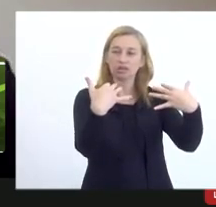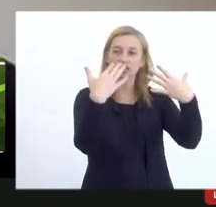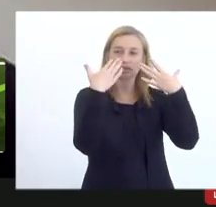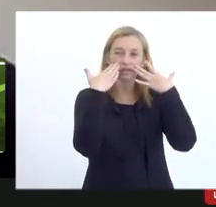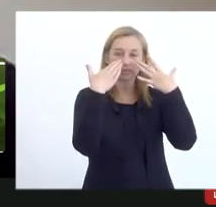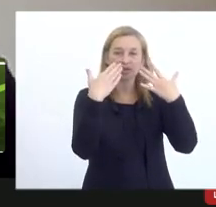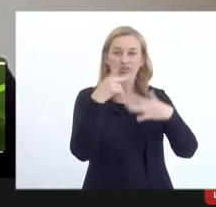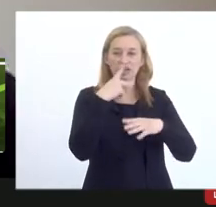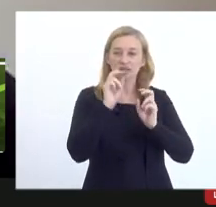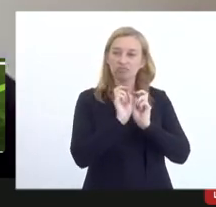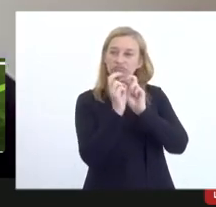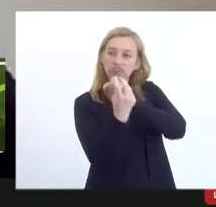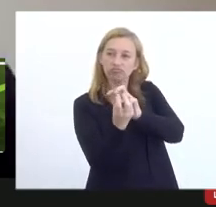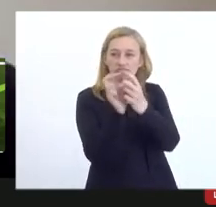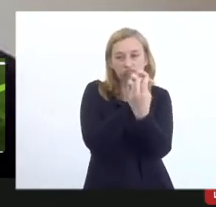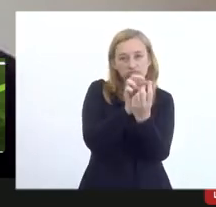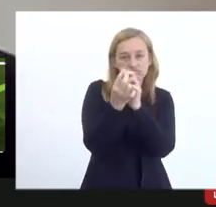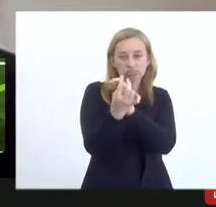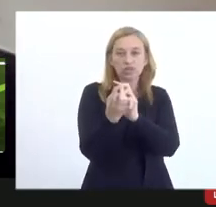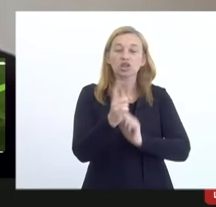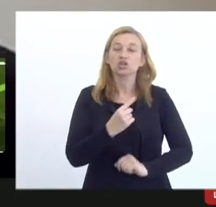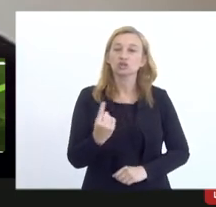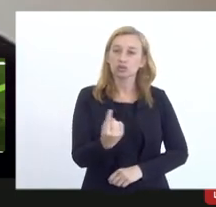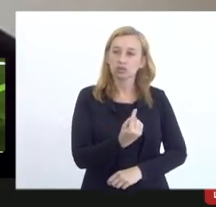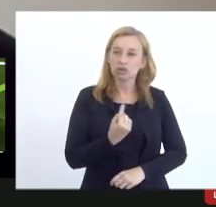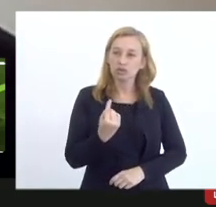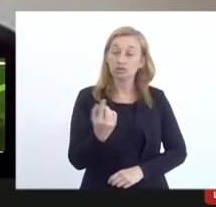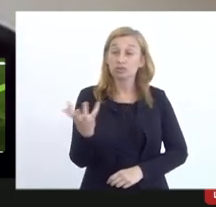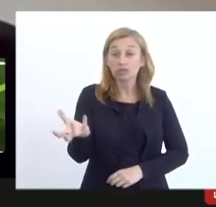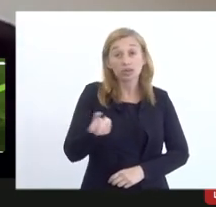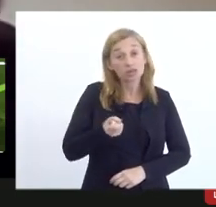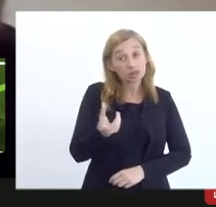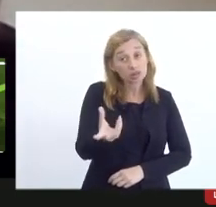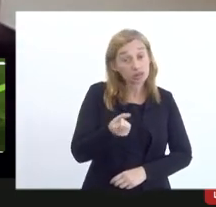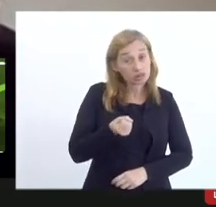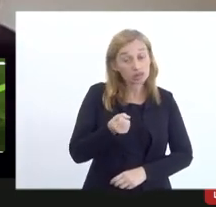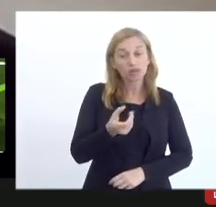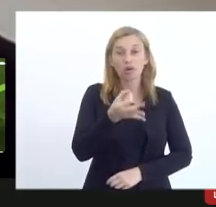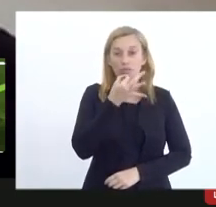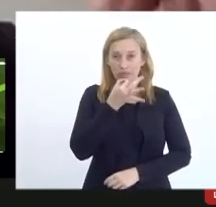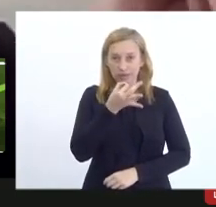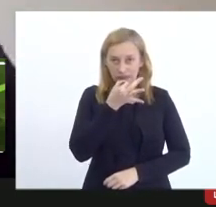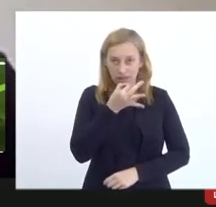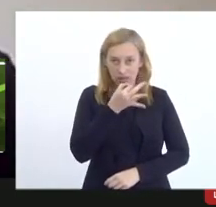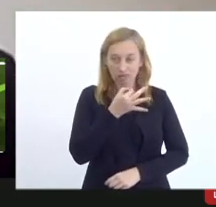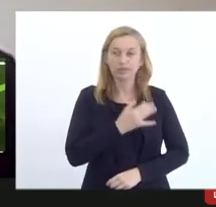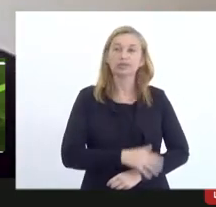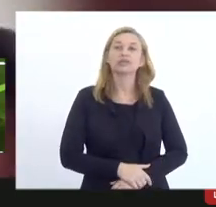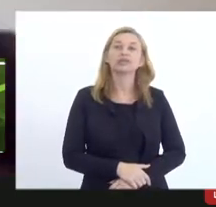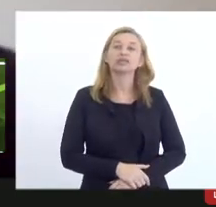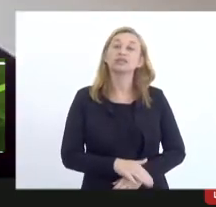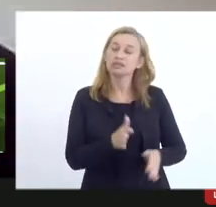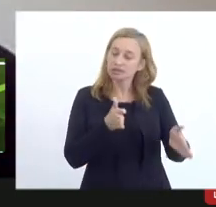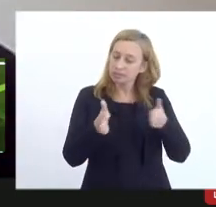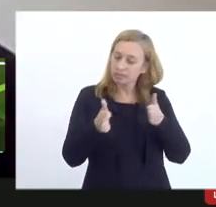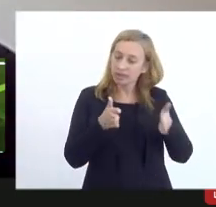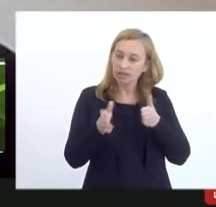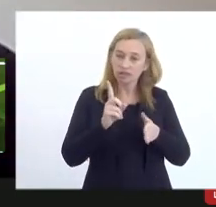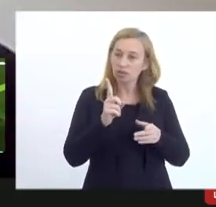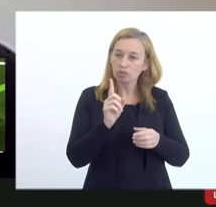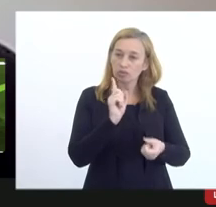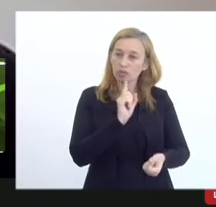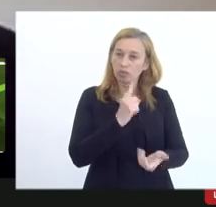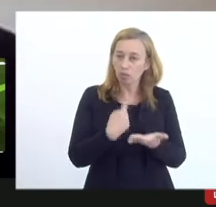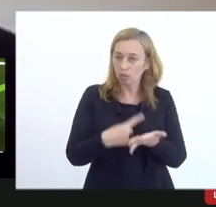capoeira. Estamos recebendo sugestões, estamos nessa fase, ainda não foi marcado,